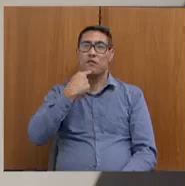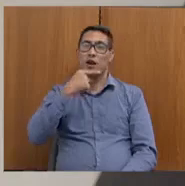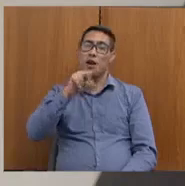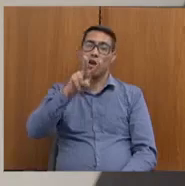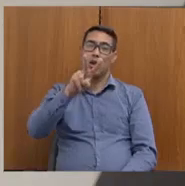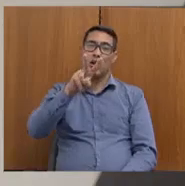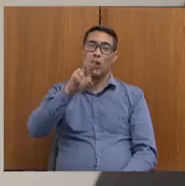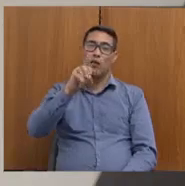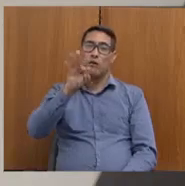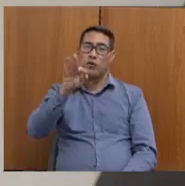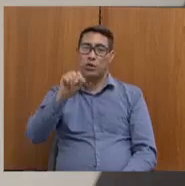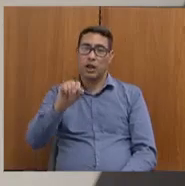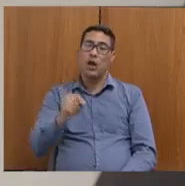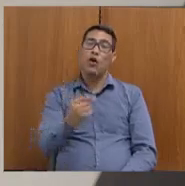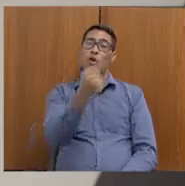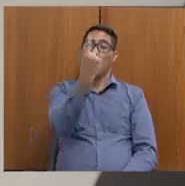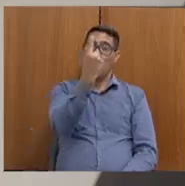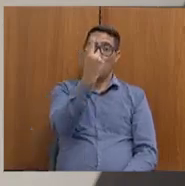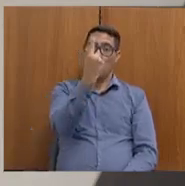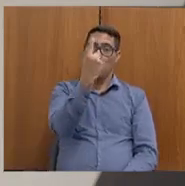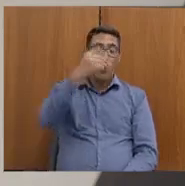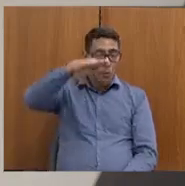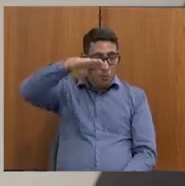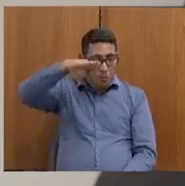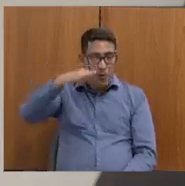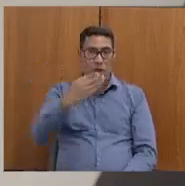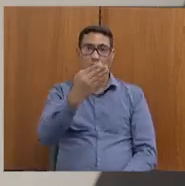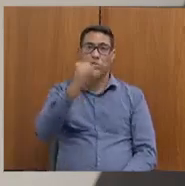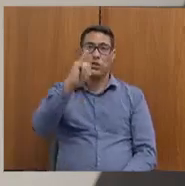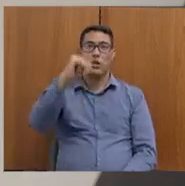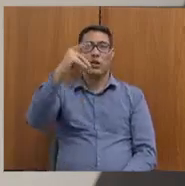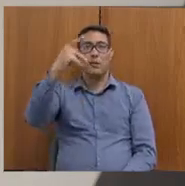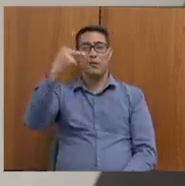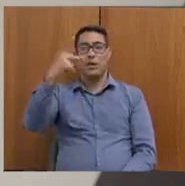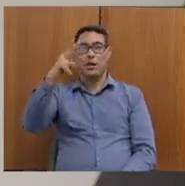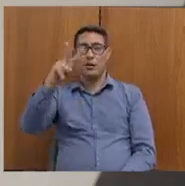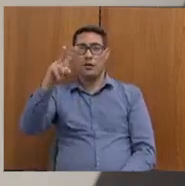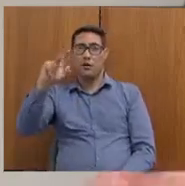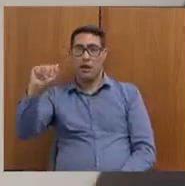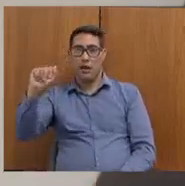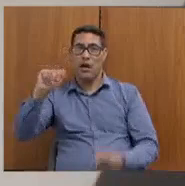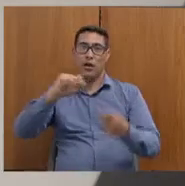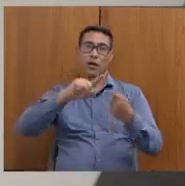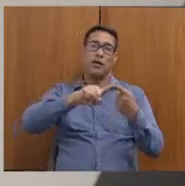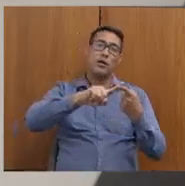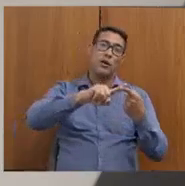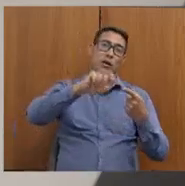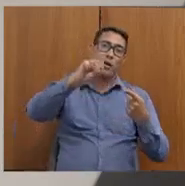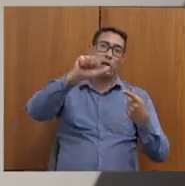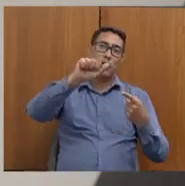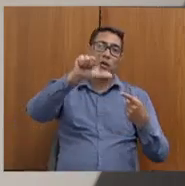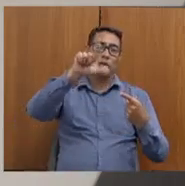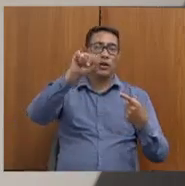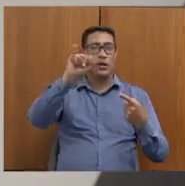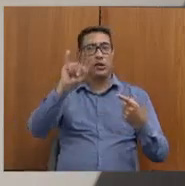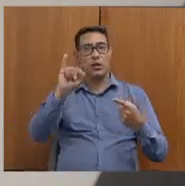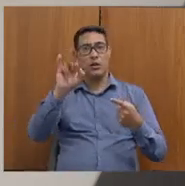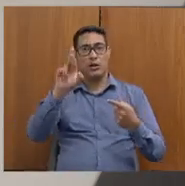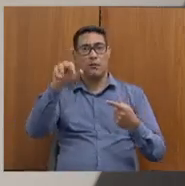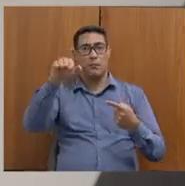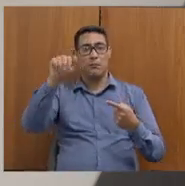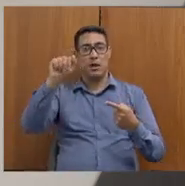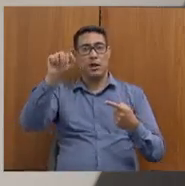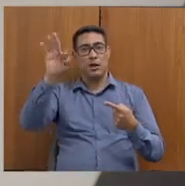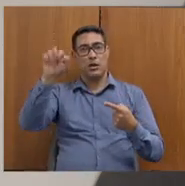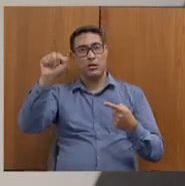bilhão de IPVA para a Localiza, para o Salim Matar, para as empresas de locação de veículo. E o valor